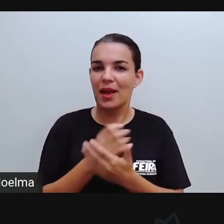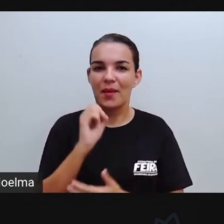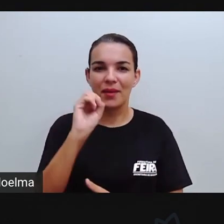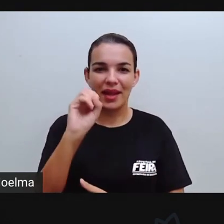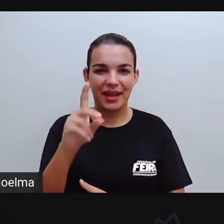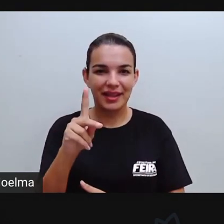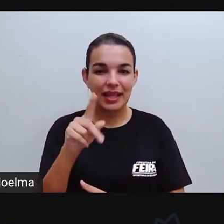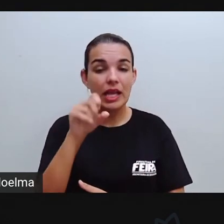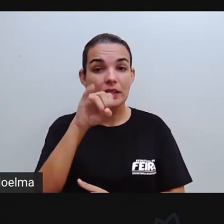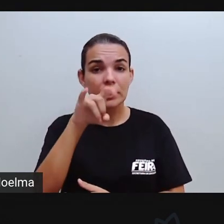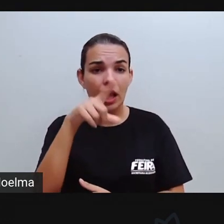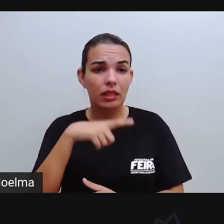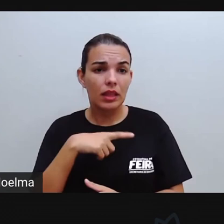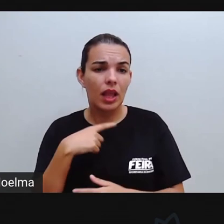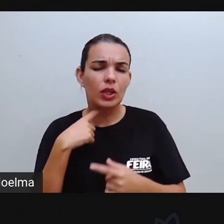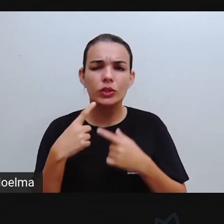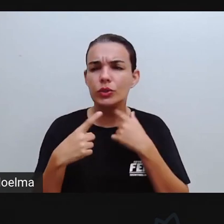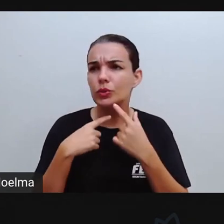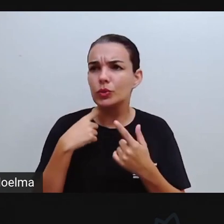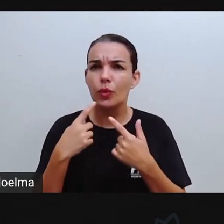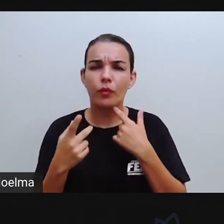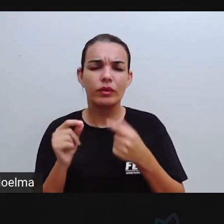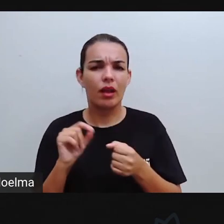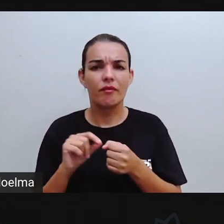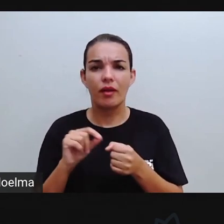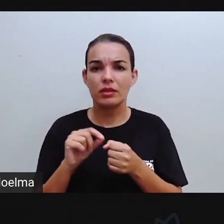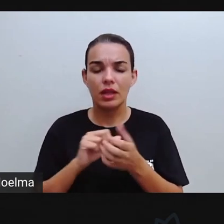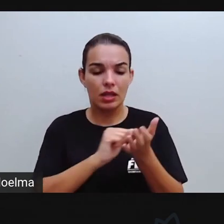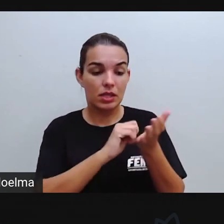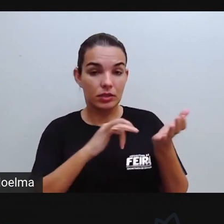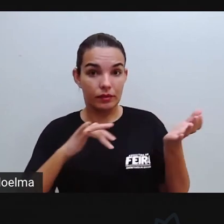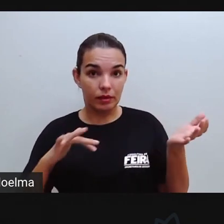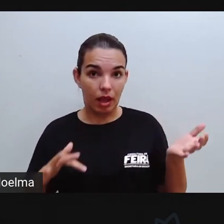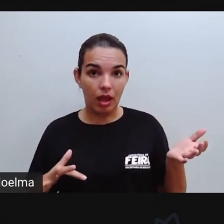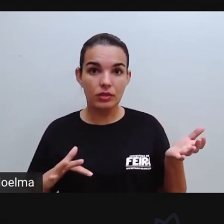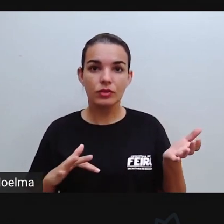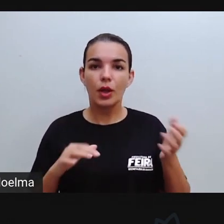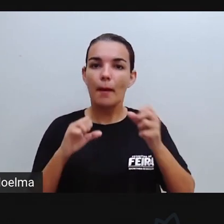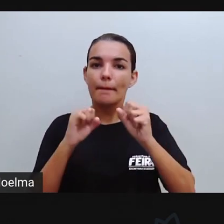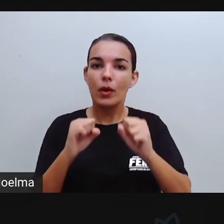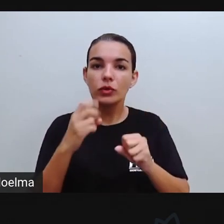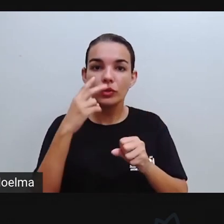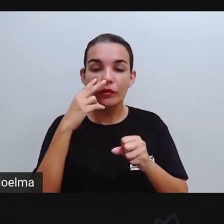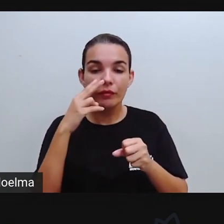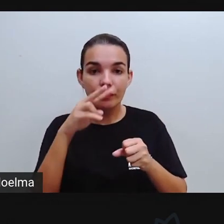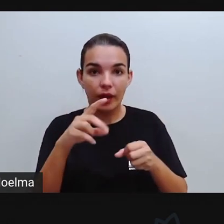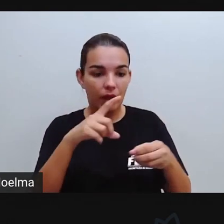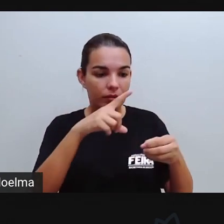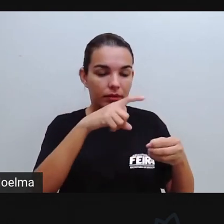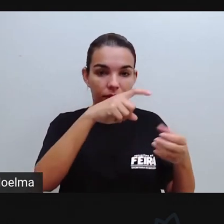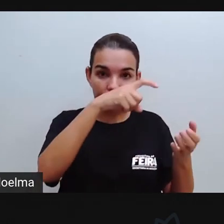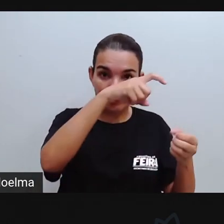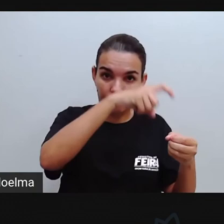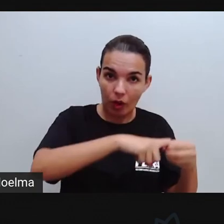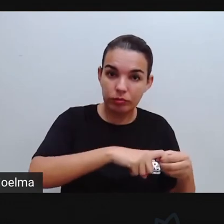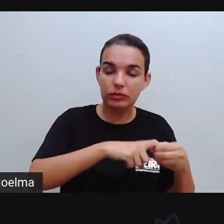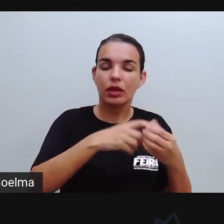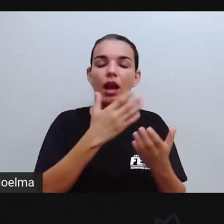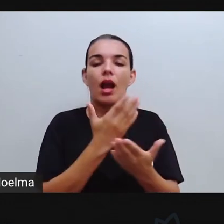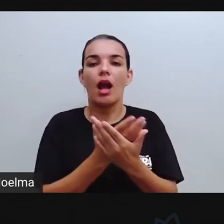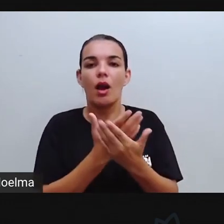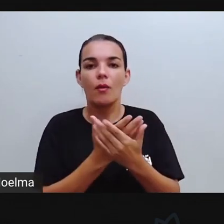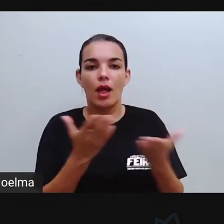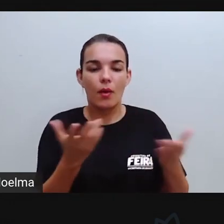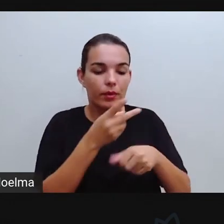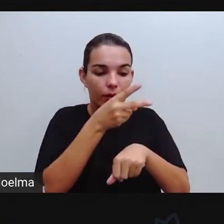aula. E se vocês sentirem qualquer dúvida em realizar as atividades, essa aula, não somente essa aula, mas também as outras